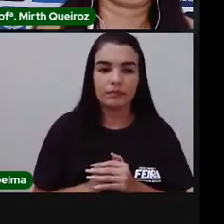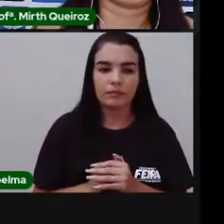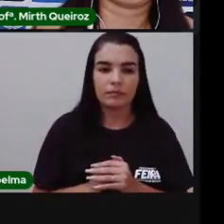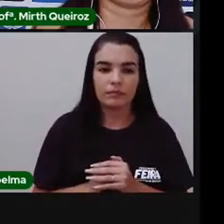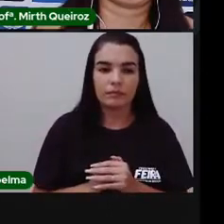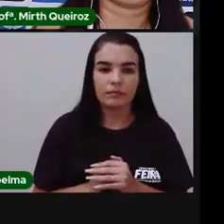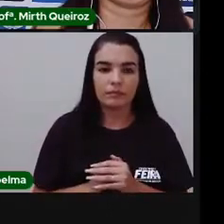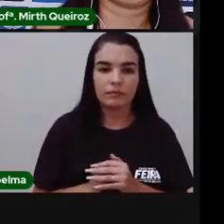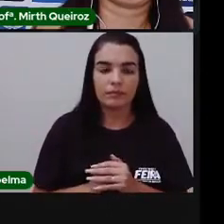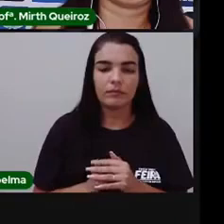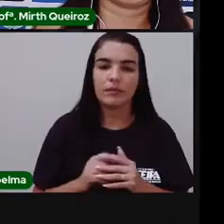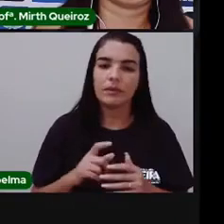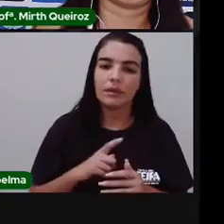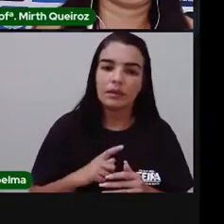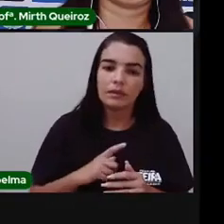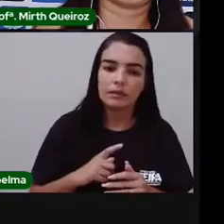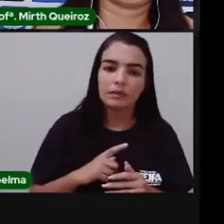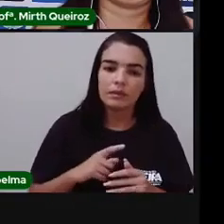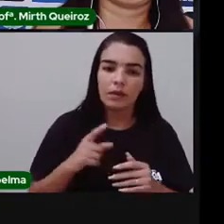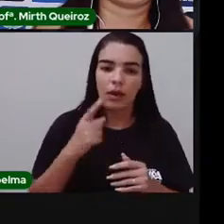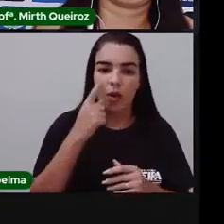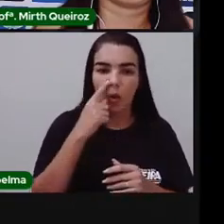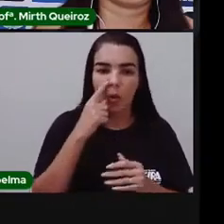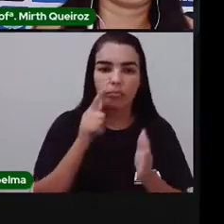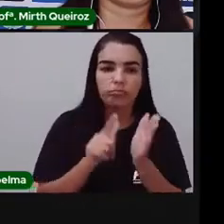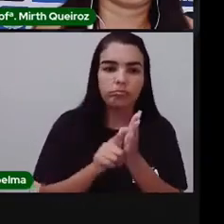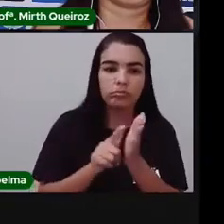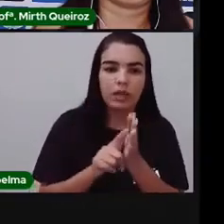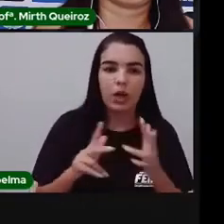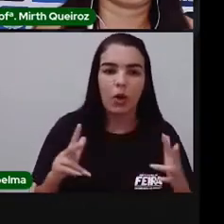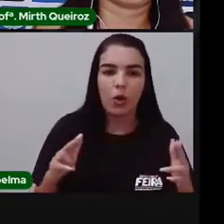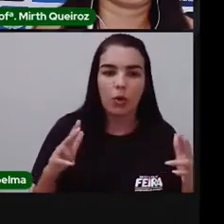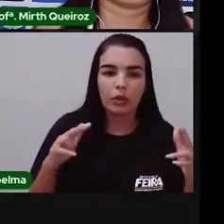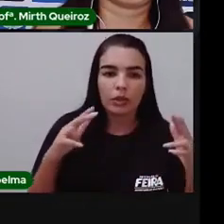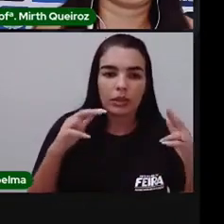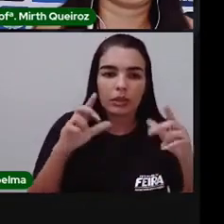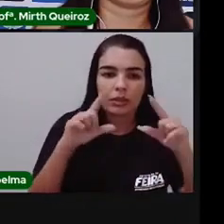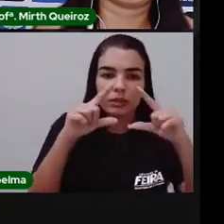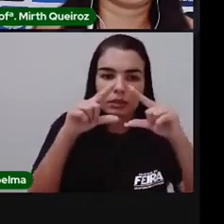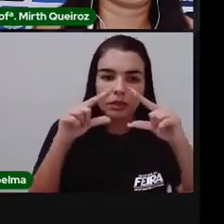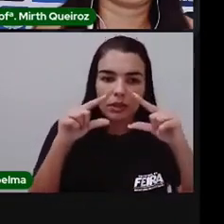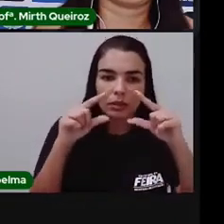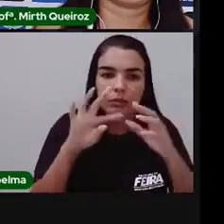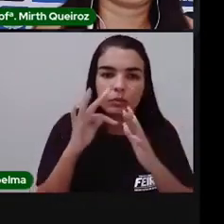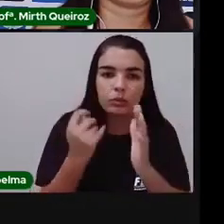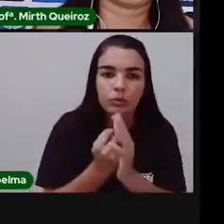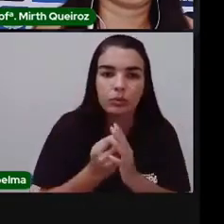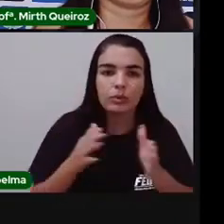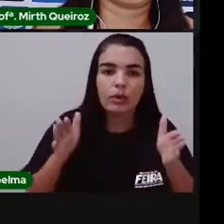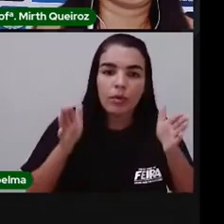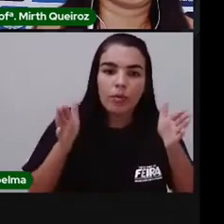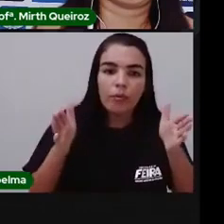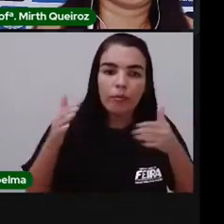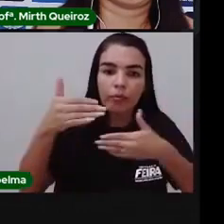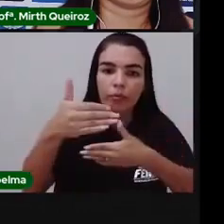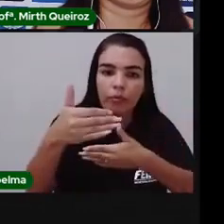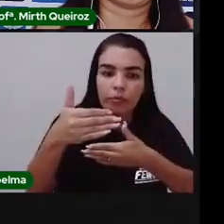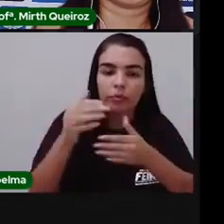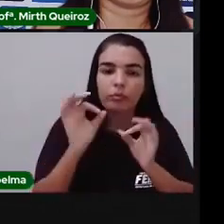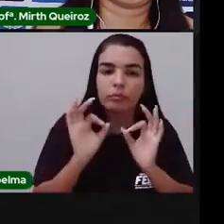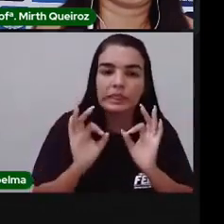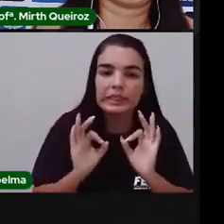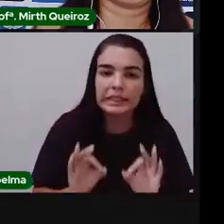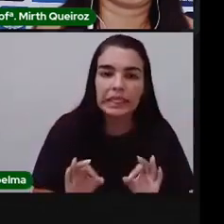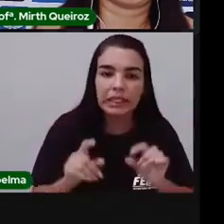E por fim, a gente coloca a outra parte aqui, ó. Dos outros dois triângulos. Formando, assim, o quadrado. Com